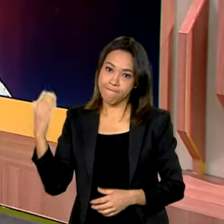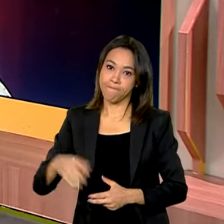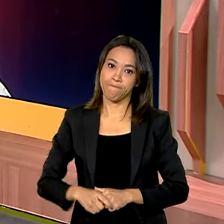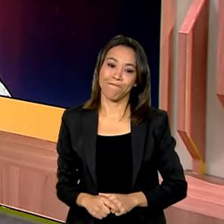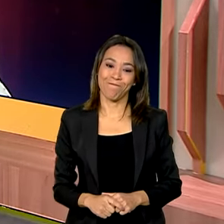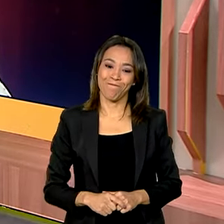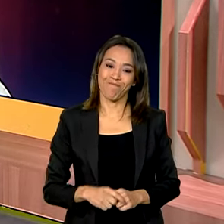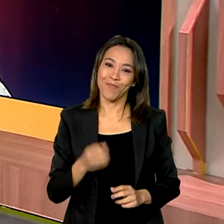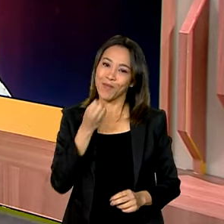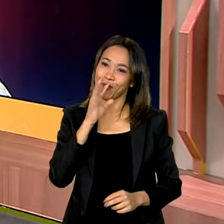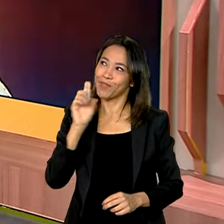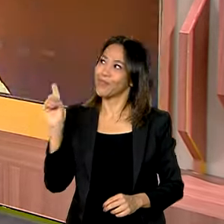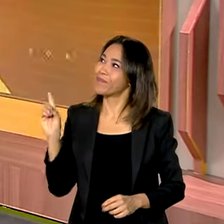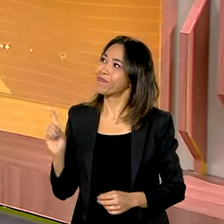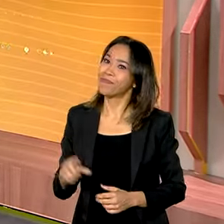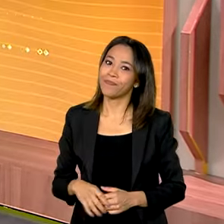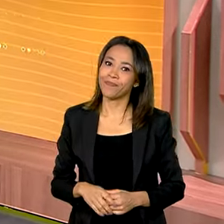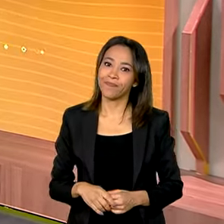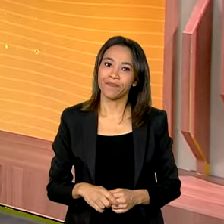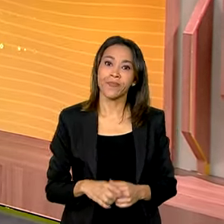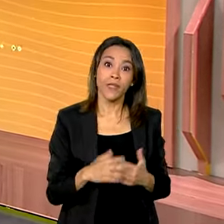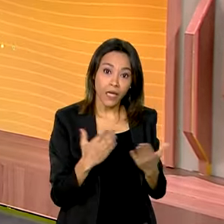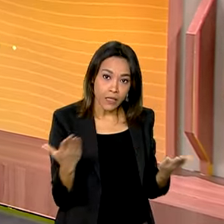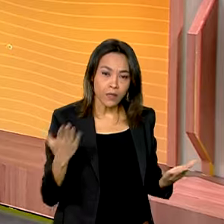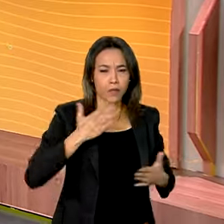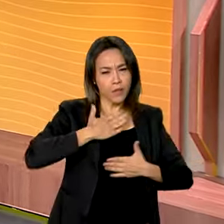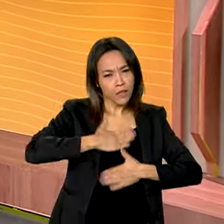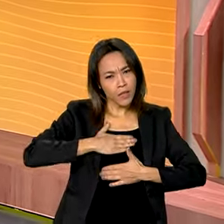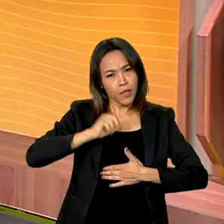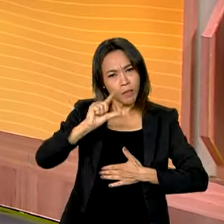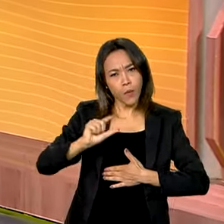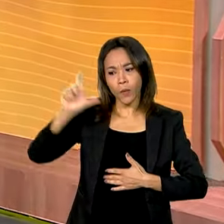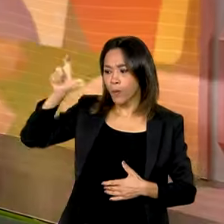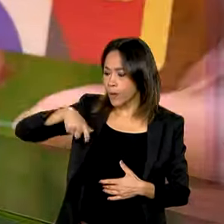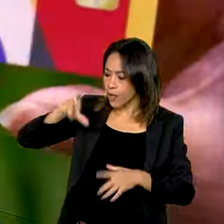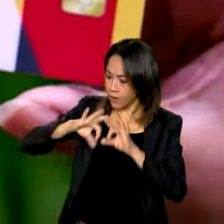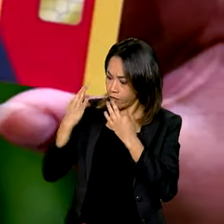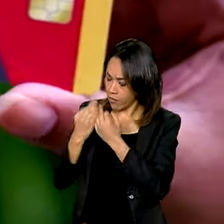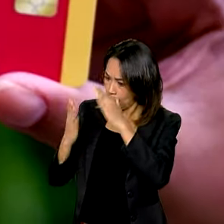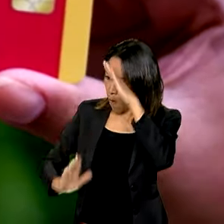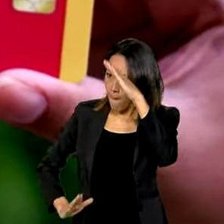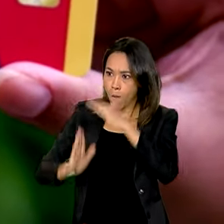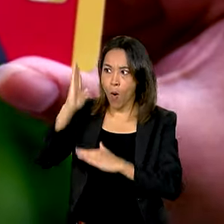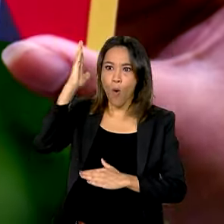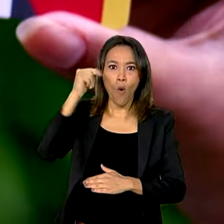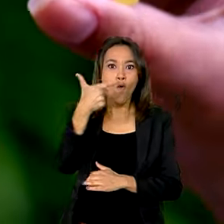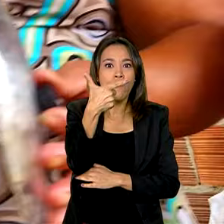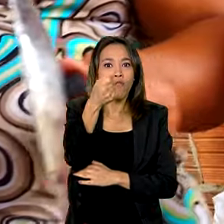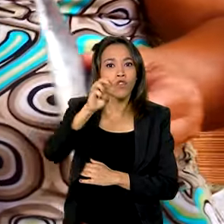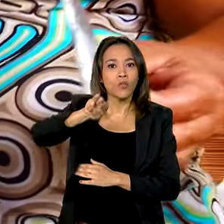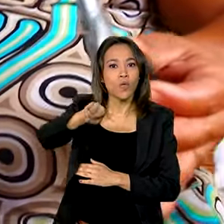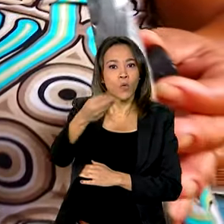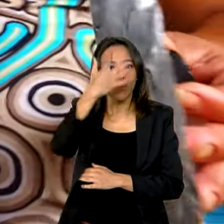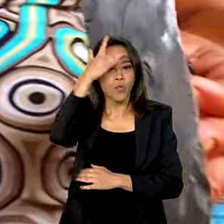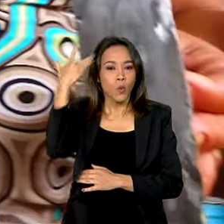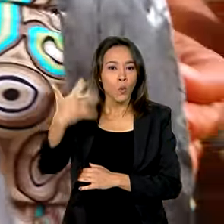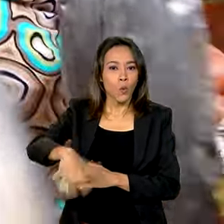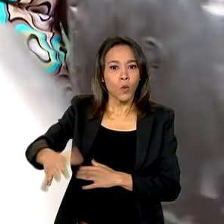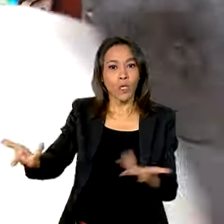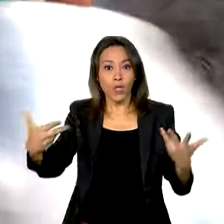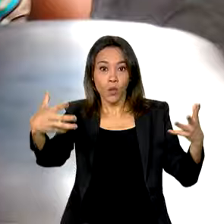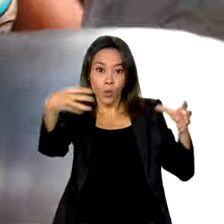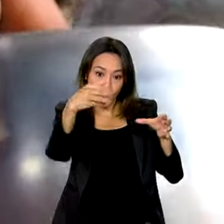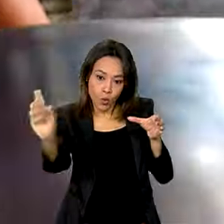Bom dia para você. E é isso, veja, daqui a pouco o Bolsa Família ultrapassa 20 milhões de beneficiários com a inclusão de